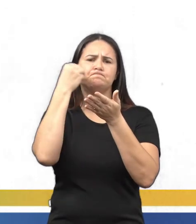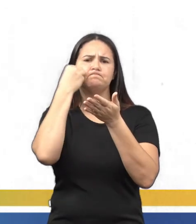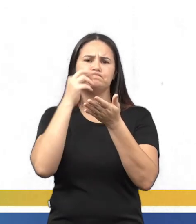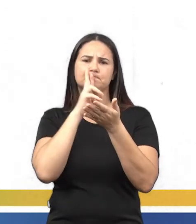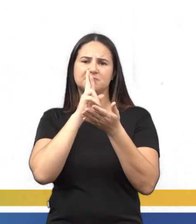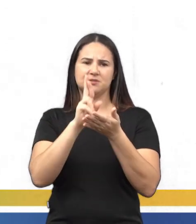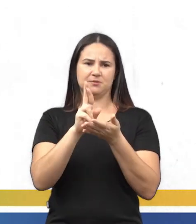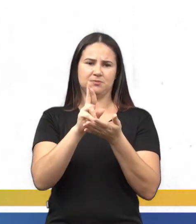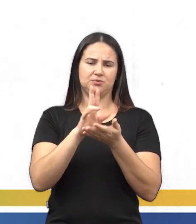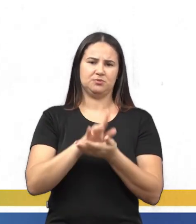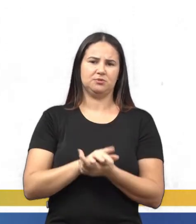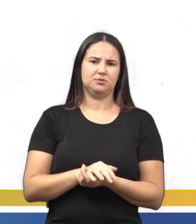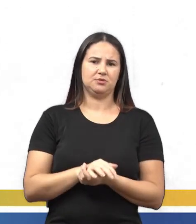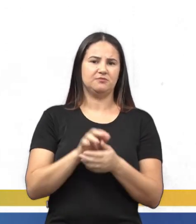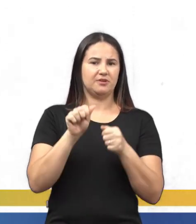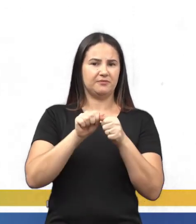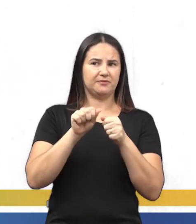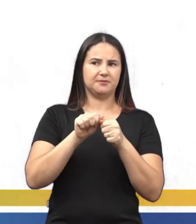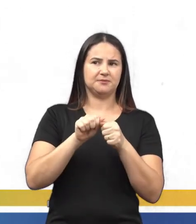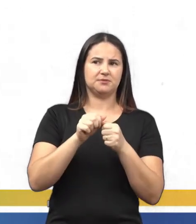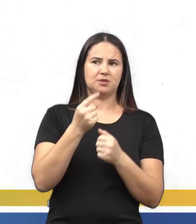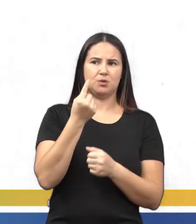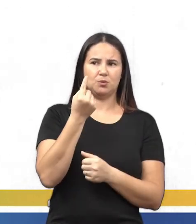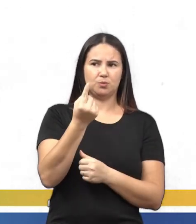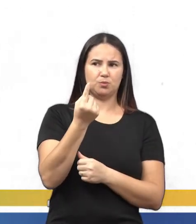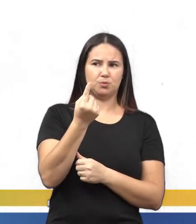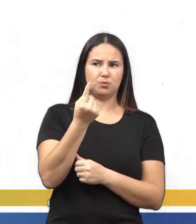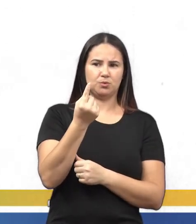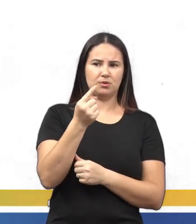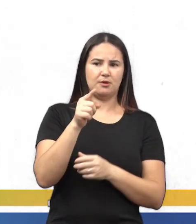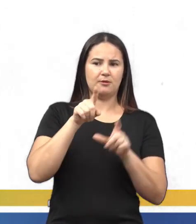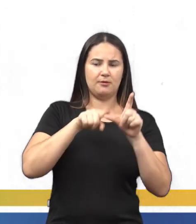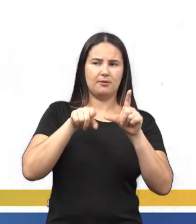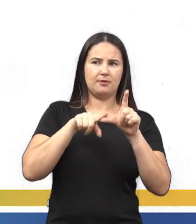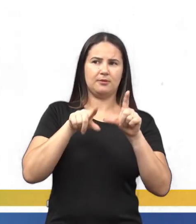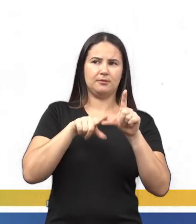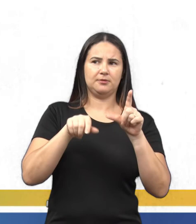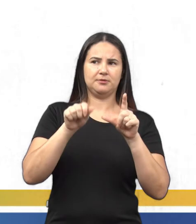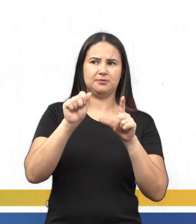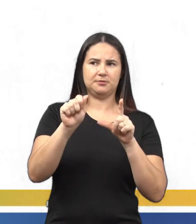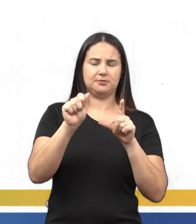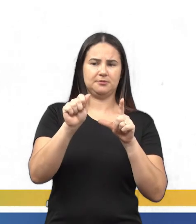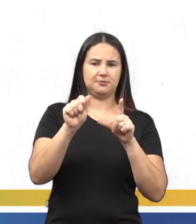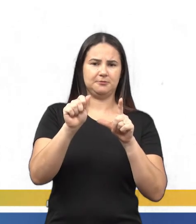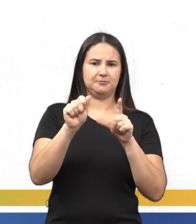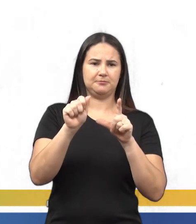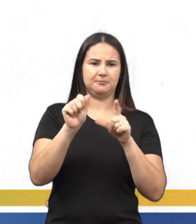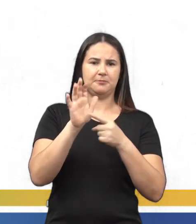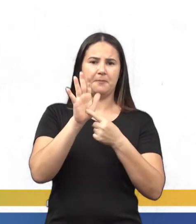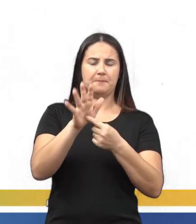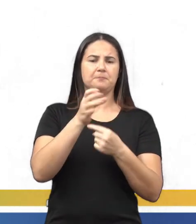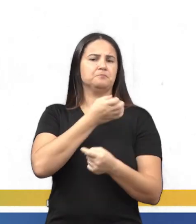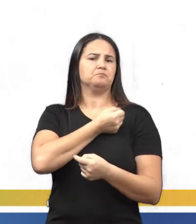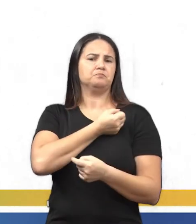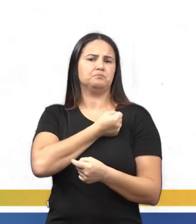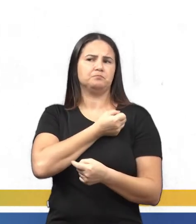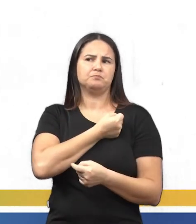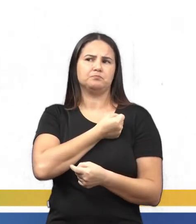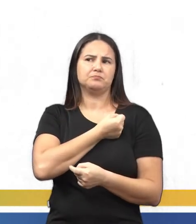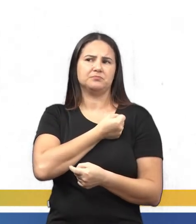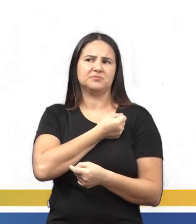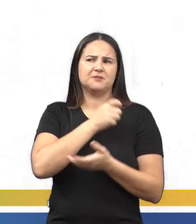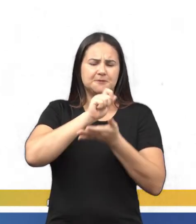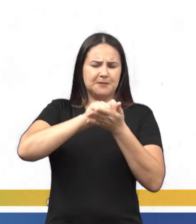né? Você vai fazer o quê? Questão 1. A letra A representa um número. Escreva uma